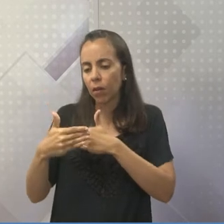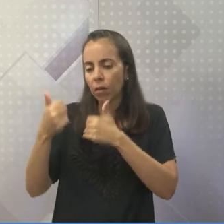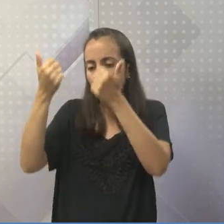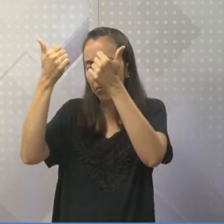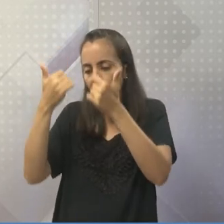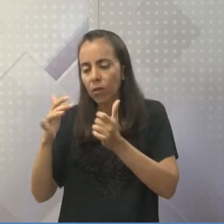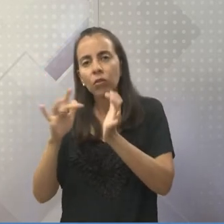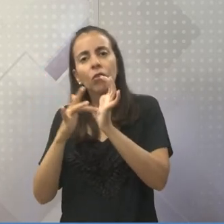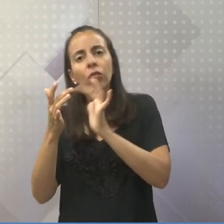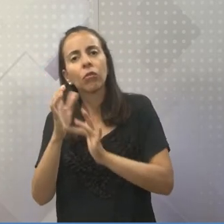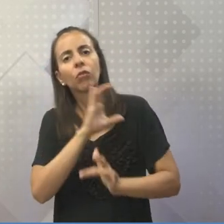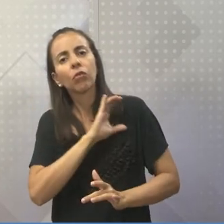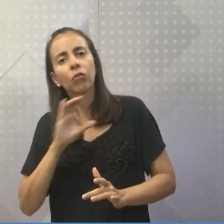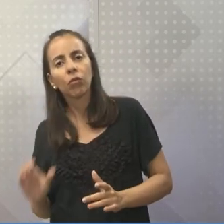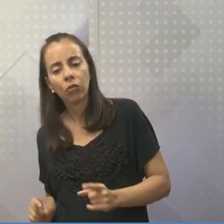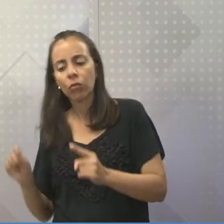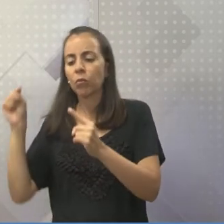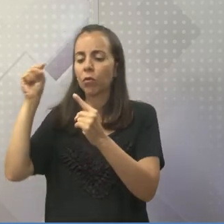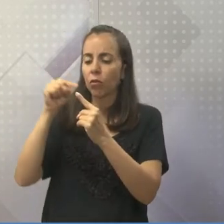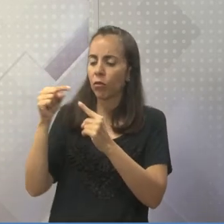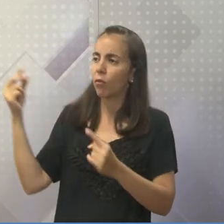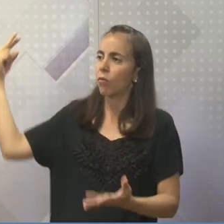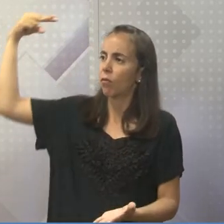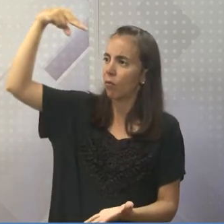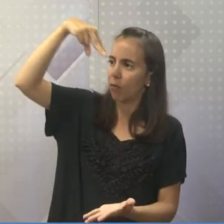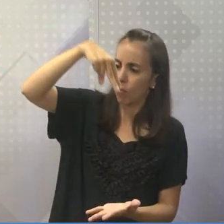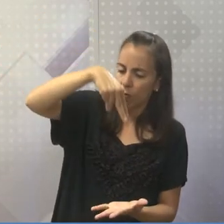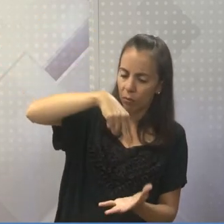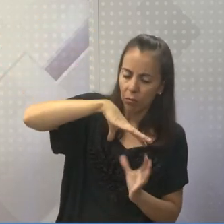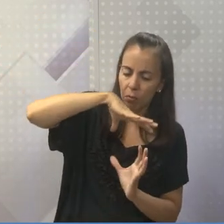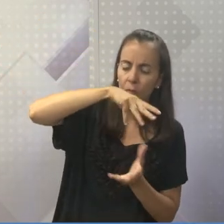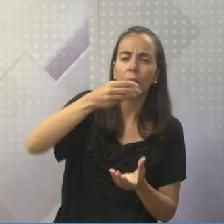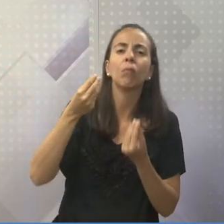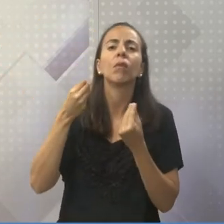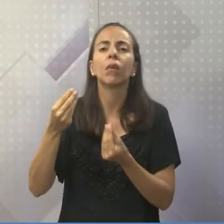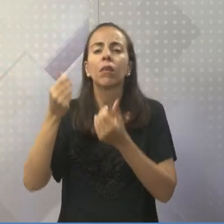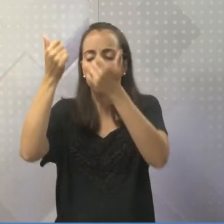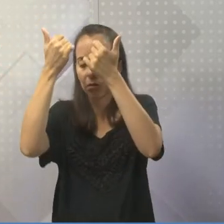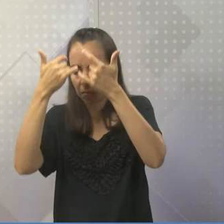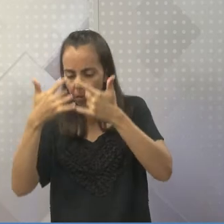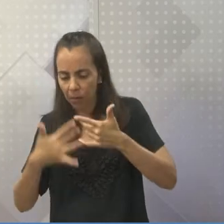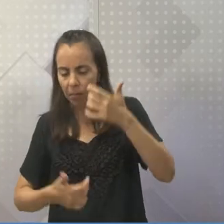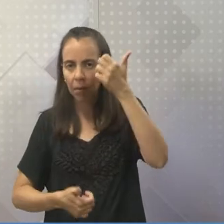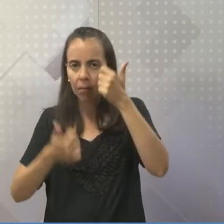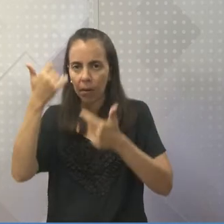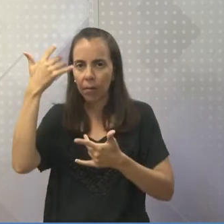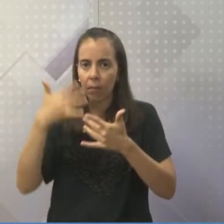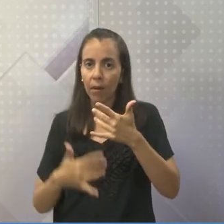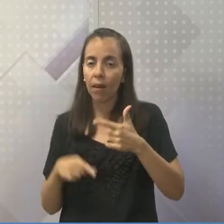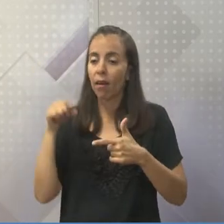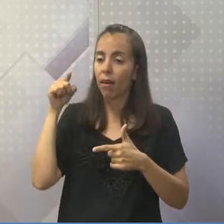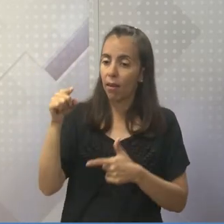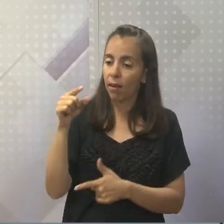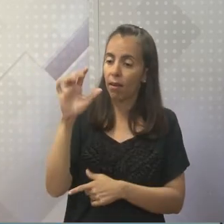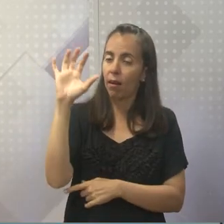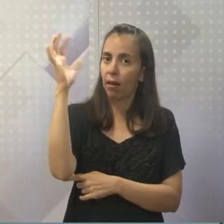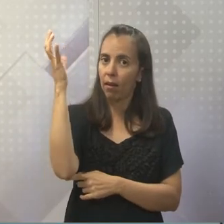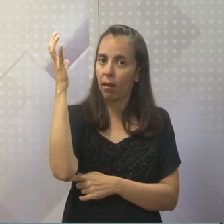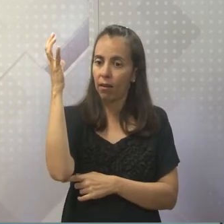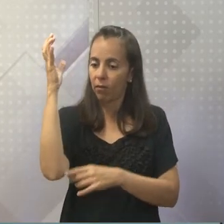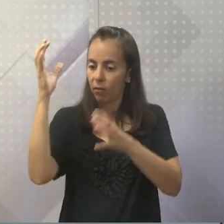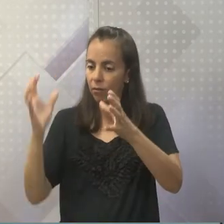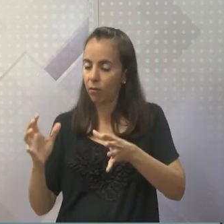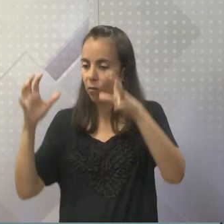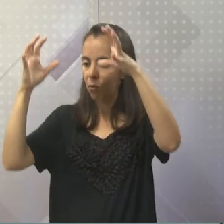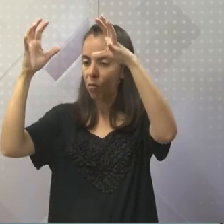E então ele colocou no lugar daquele carvalho um pinheiro. E vocês,